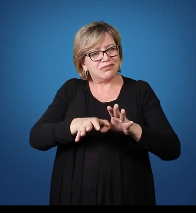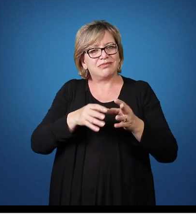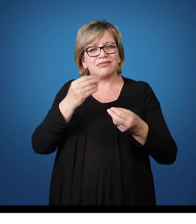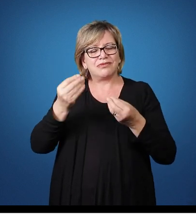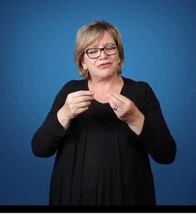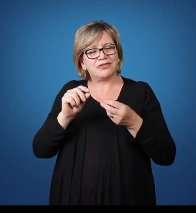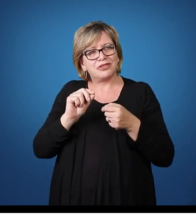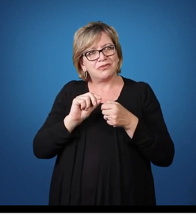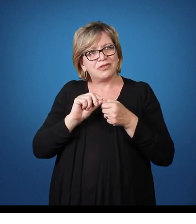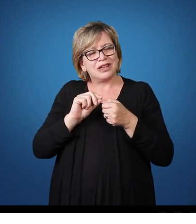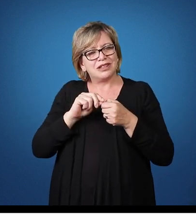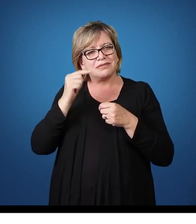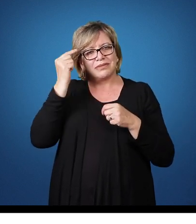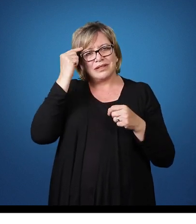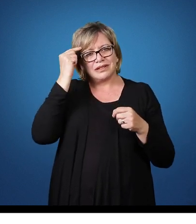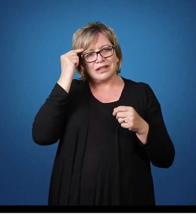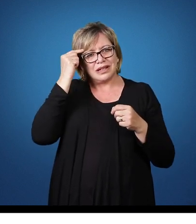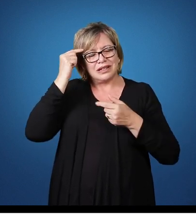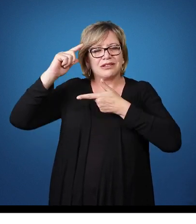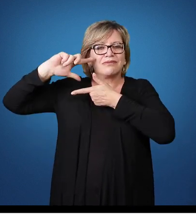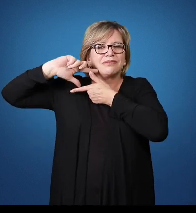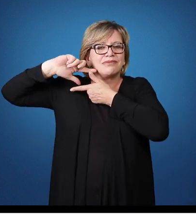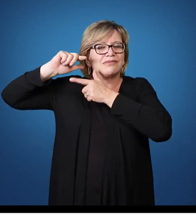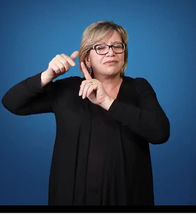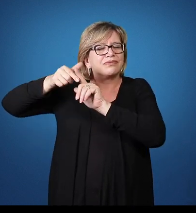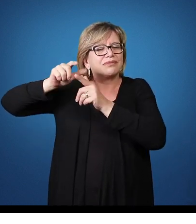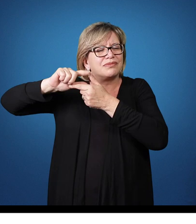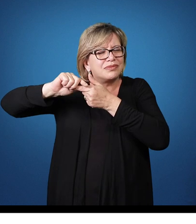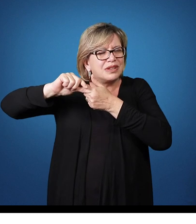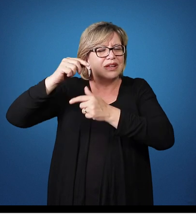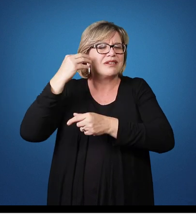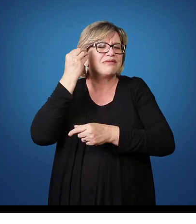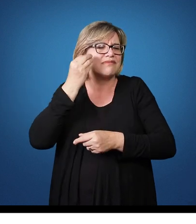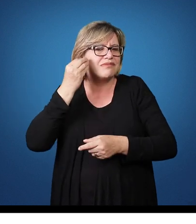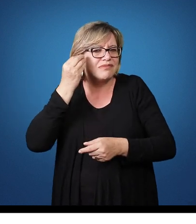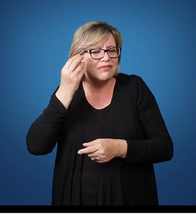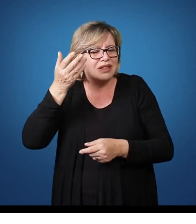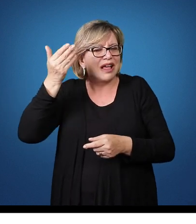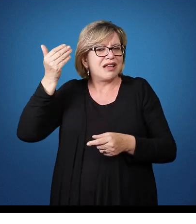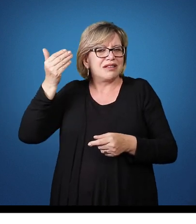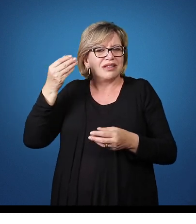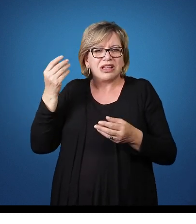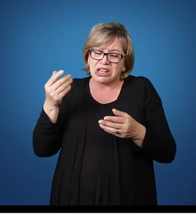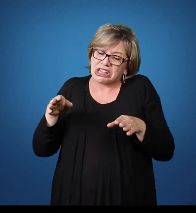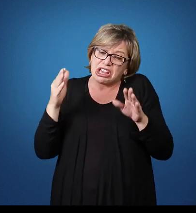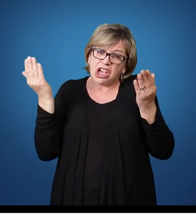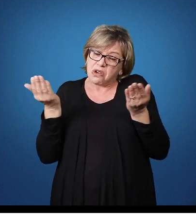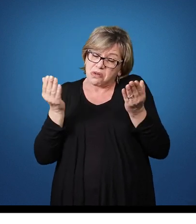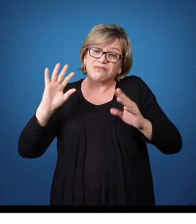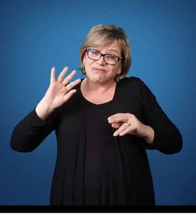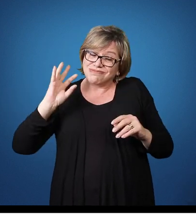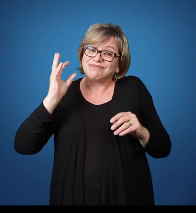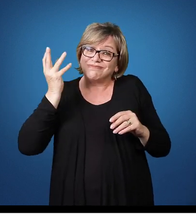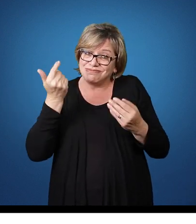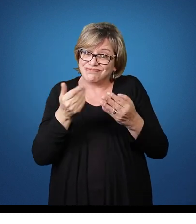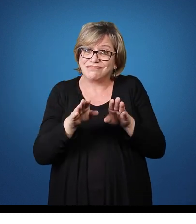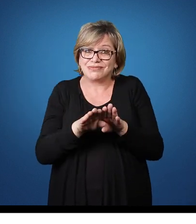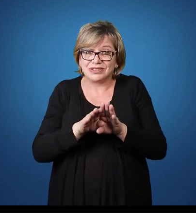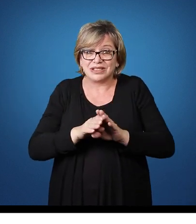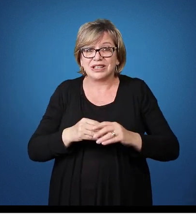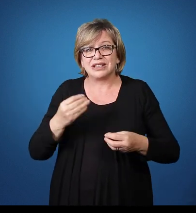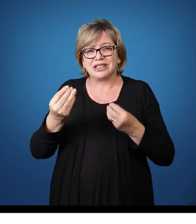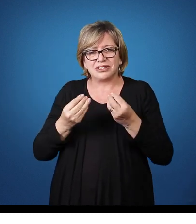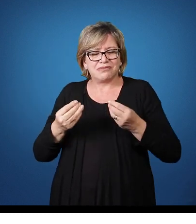faz pensar que as práticas tradicionais Que muitas vezes são praticadas nos ambientes escolares